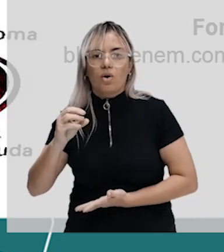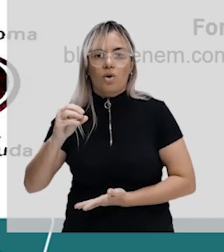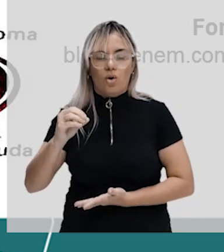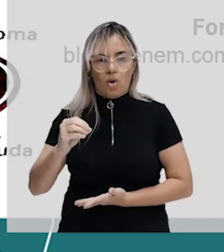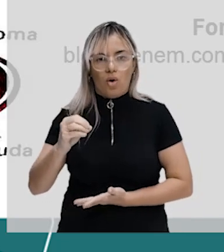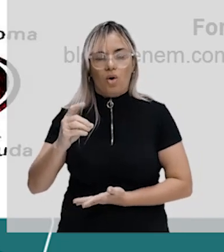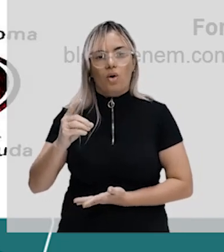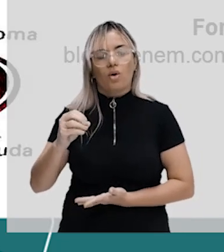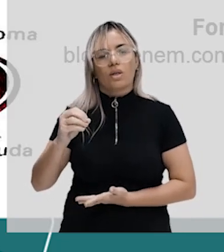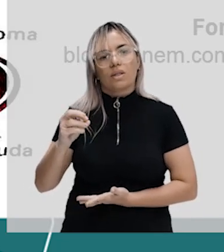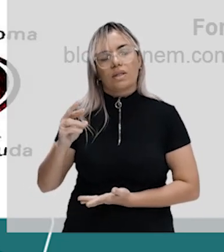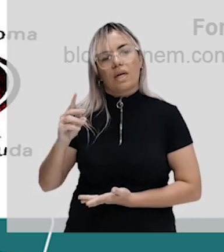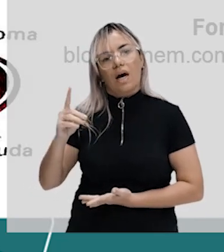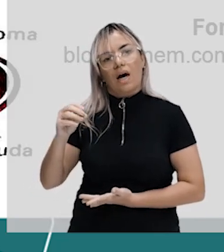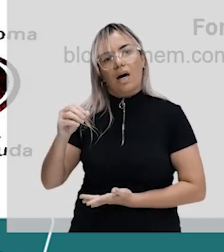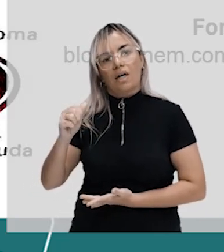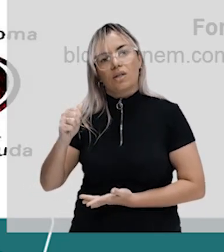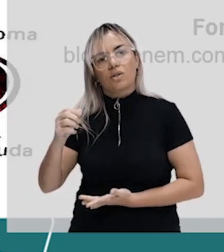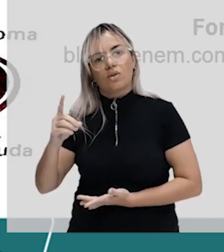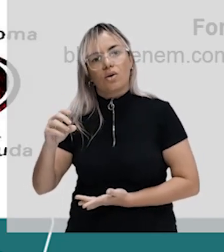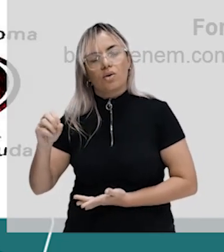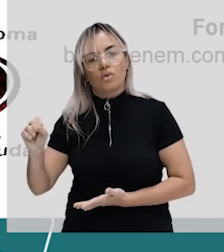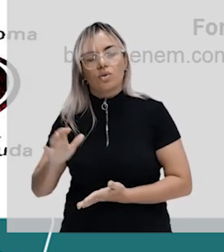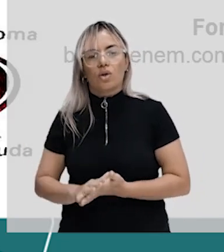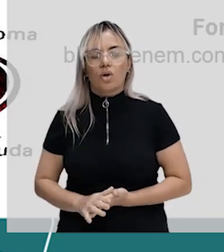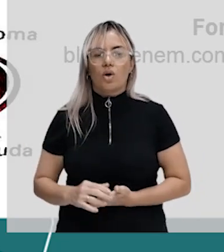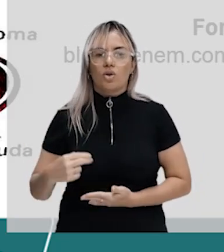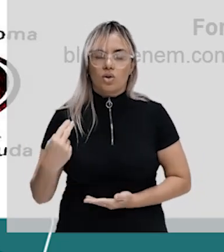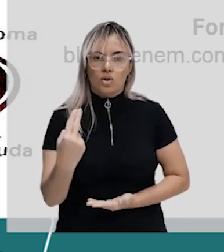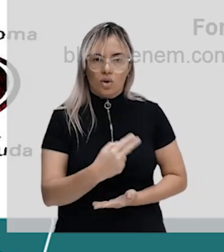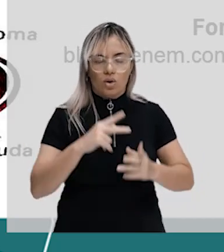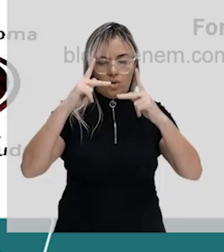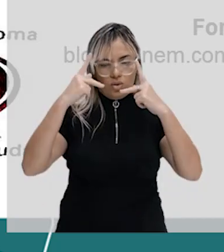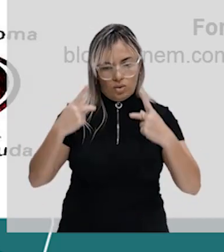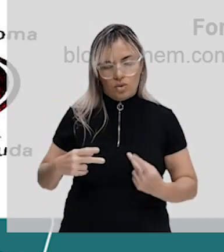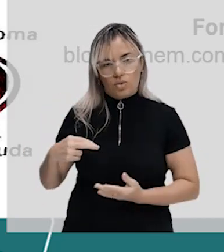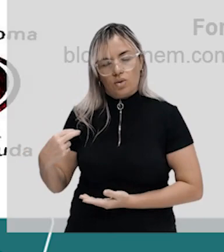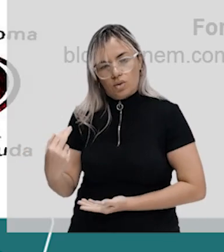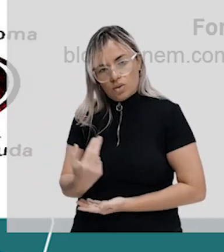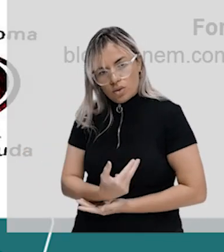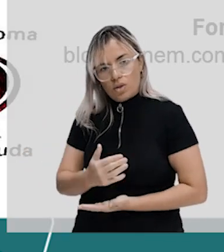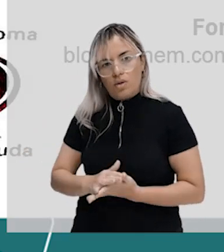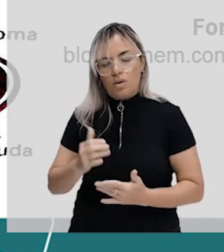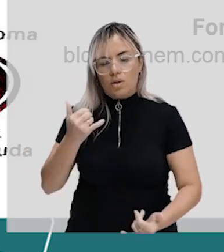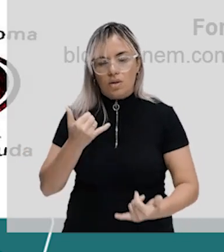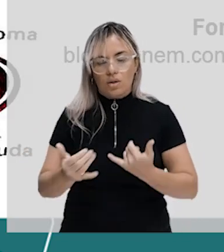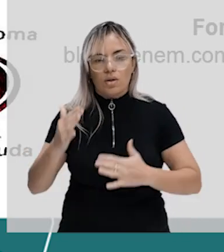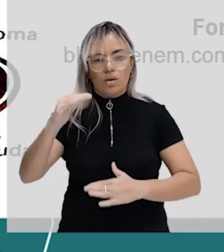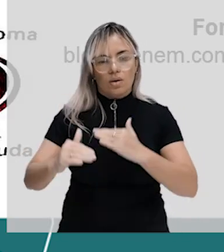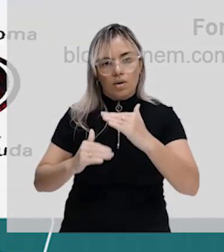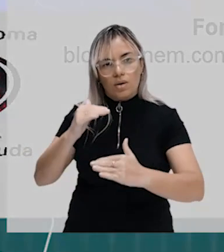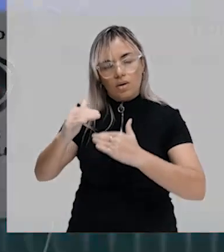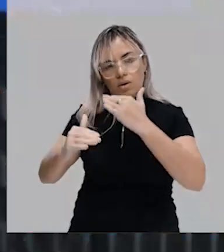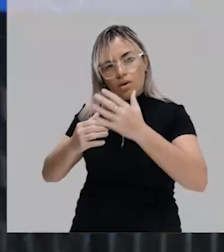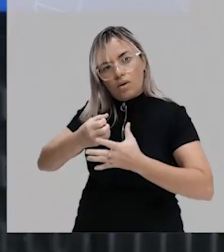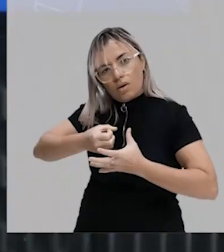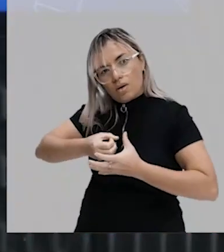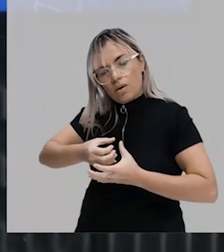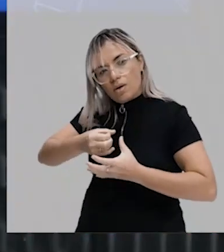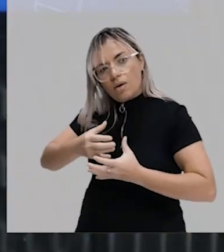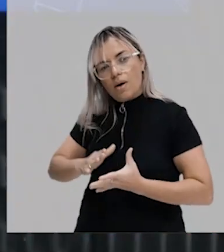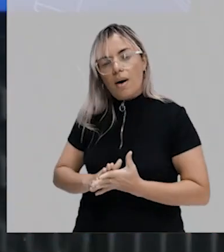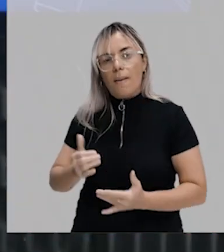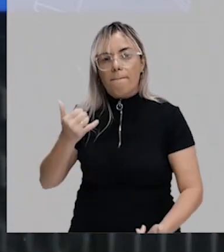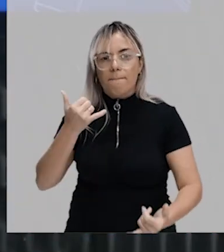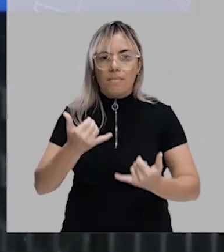animais, os outros animais vertebrados, nós somos cordados. Então, o desenvolvimento do embrião do anfioxo